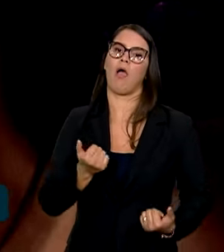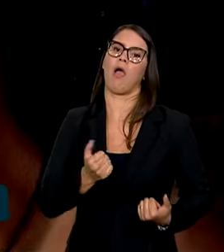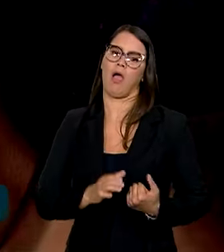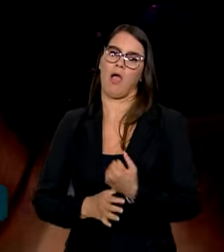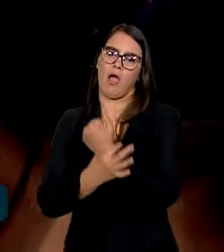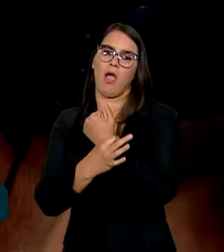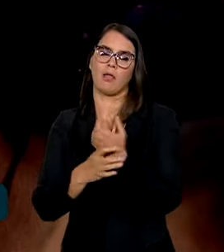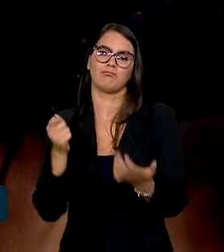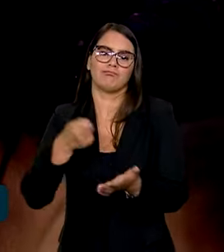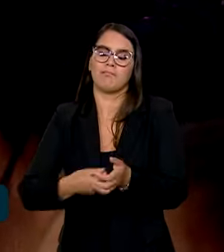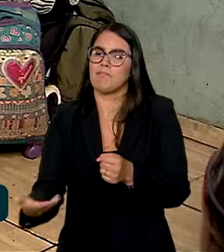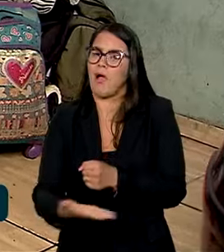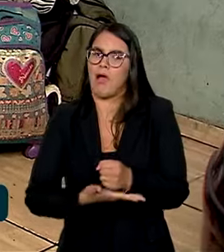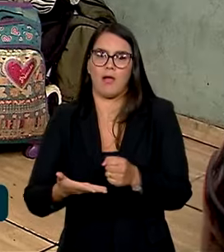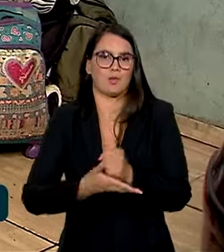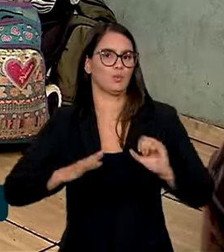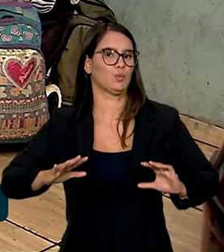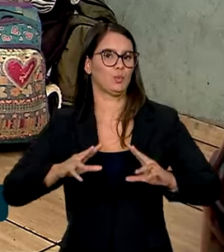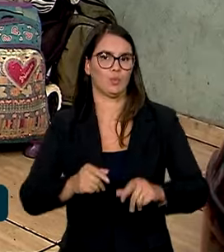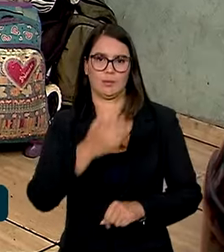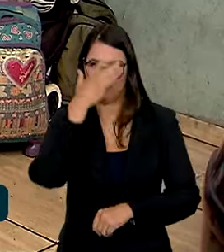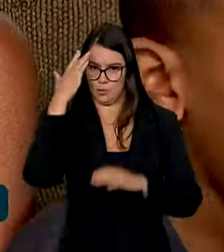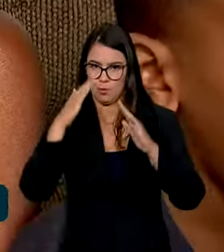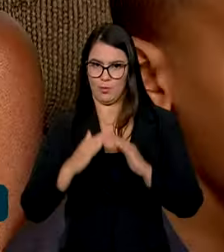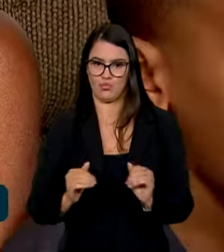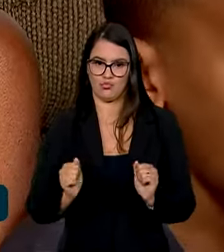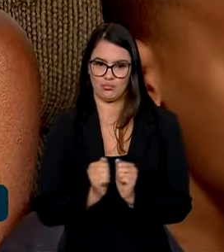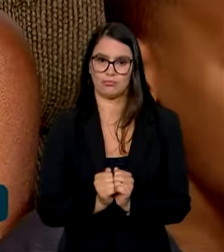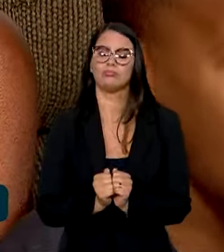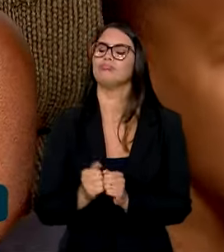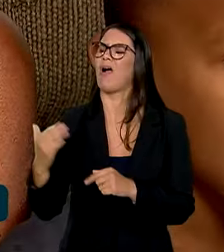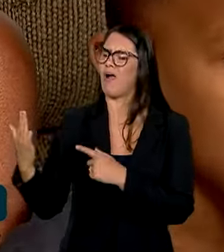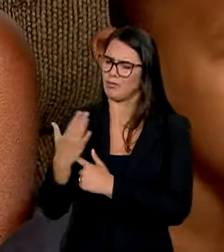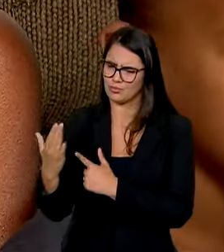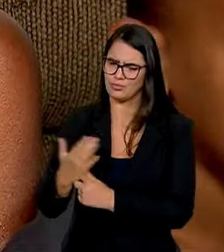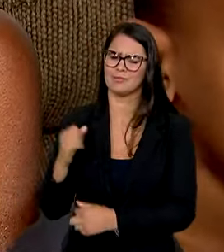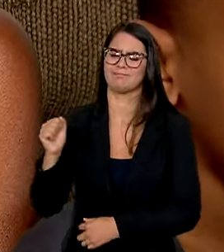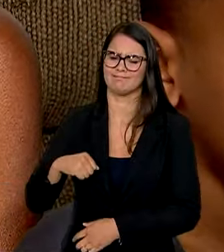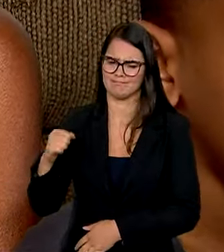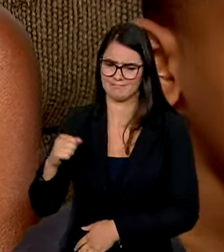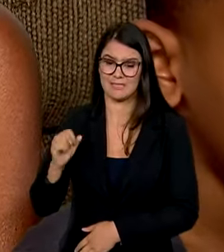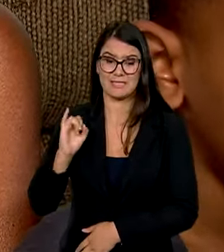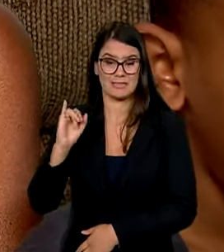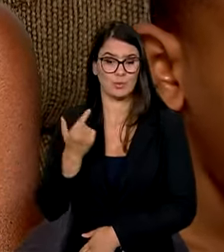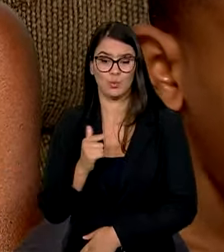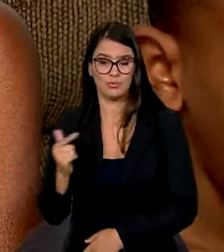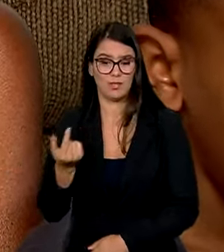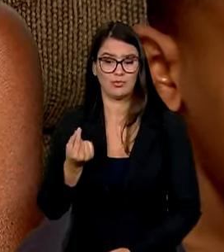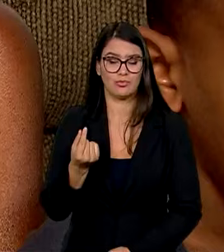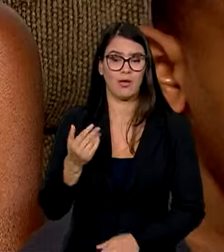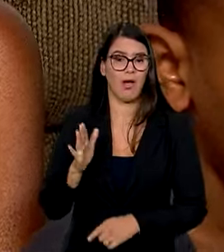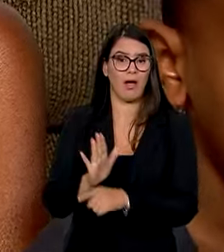as necessidades básicas de todos que moram aqui. A ajuda é muito grande, é muito grande mesmo, porque se não fosse esse dinheiro para